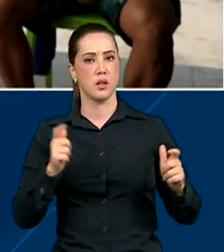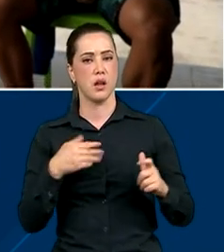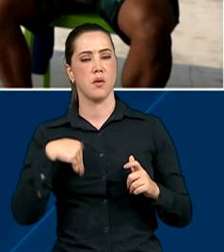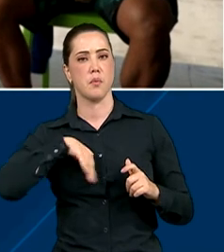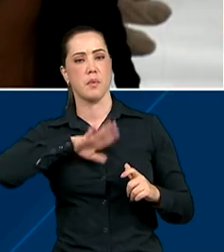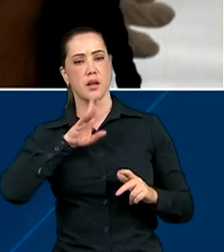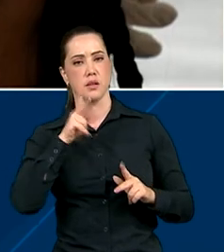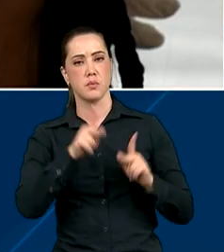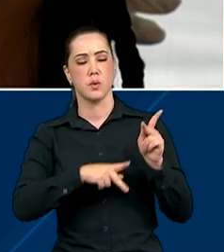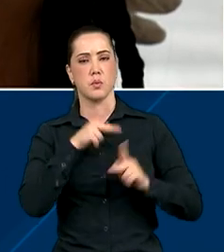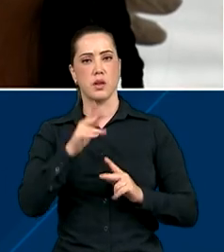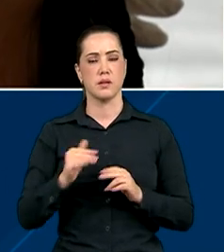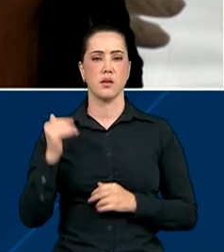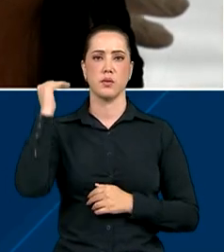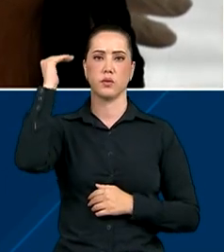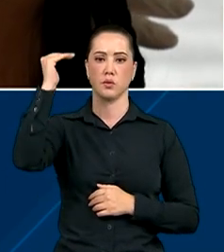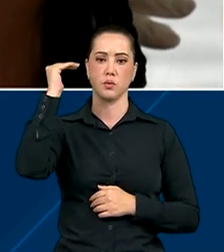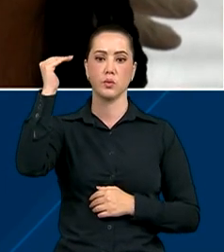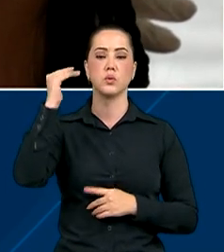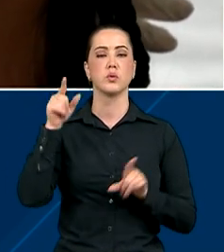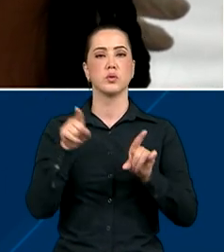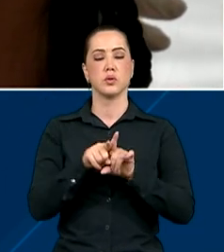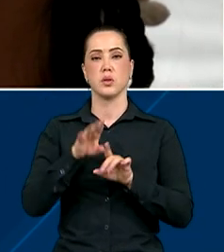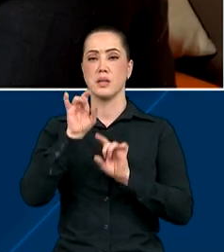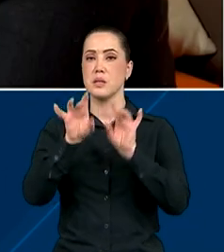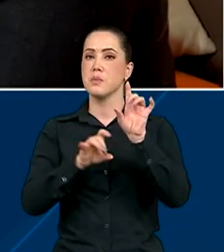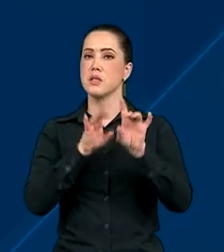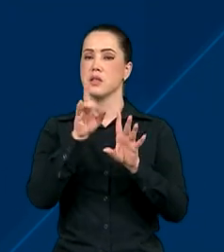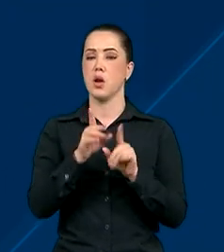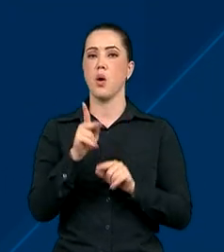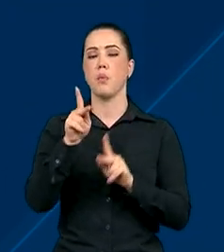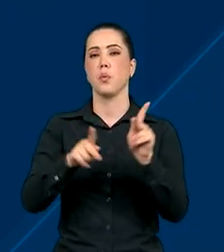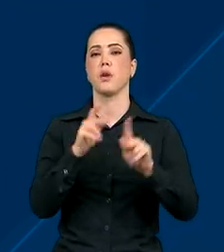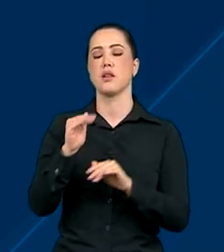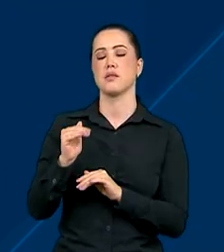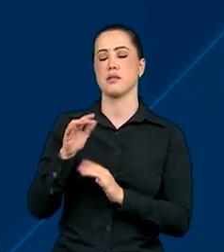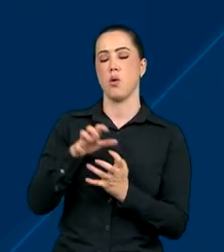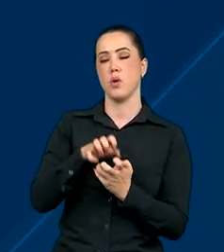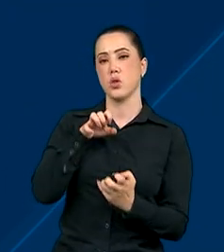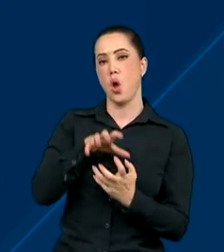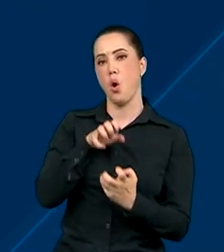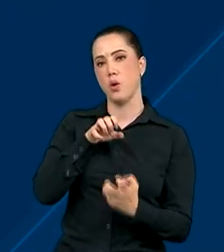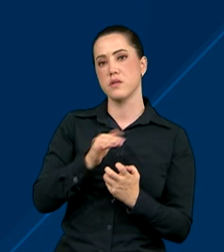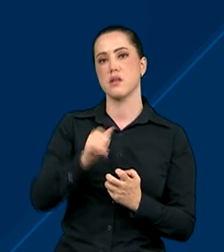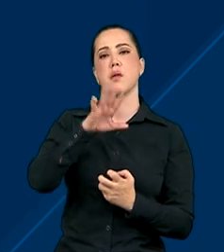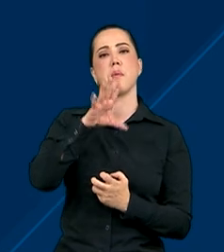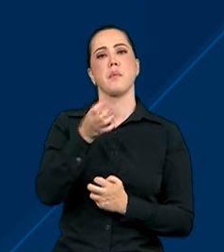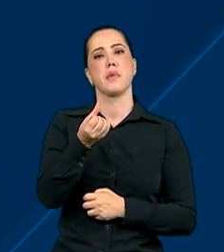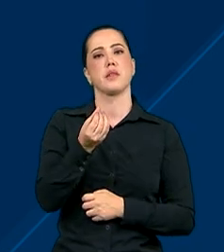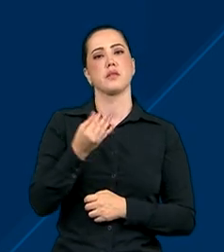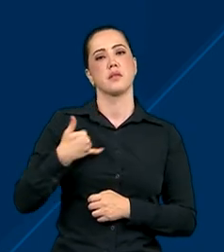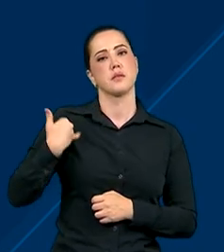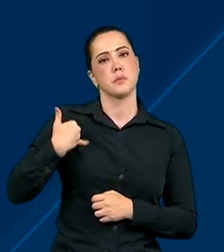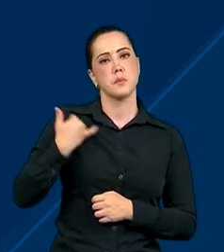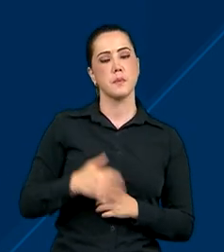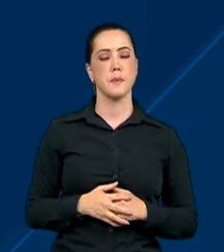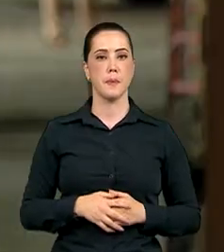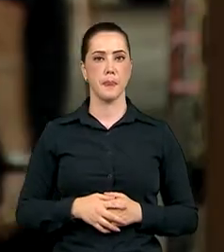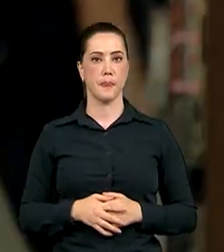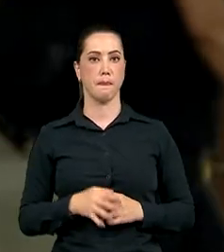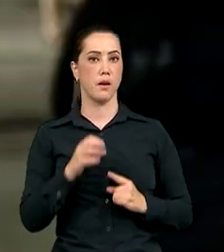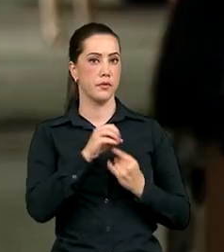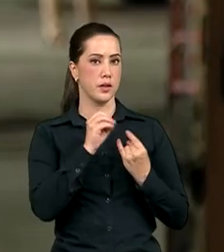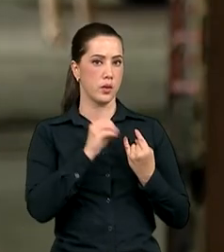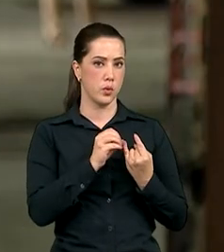na população adulta, especialmente a população idosa, ou seja, acima de 60 anos. A